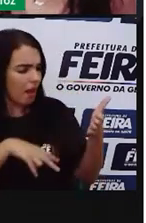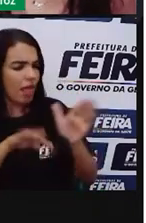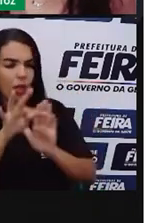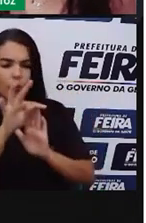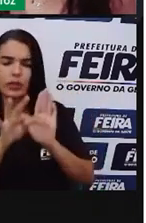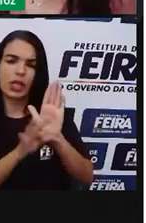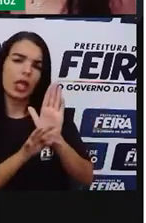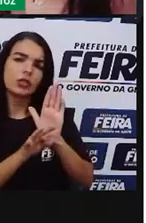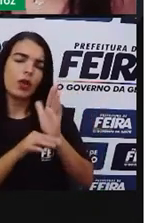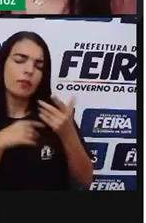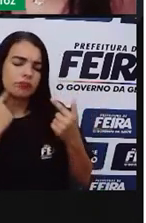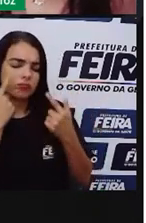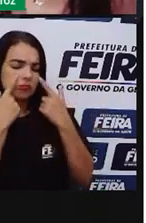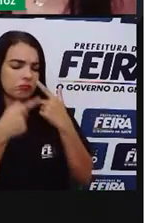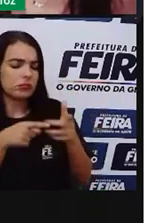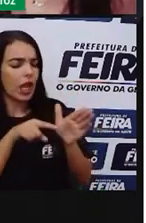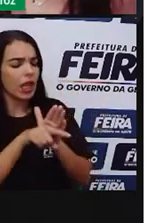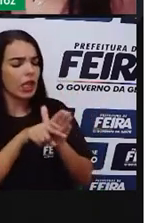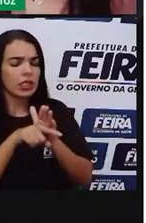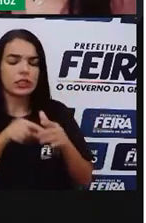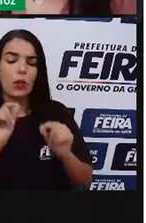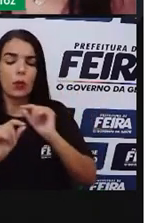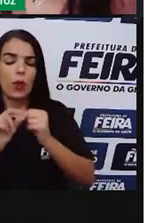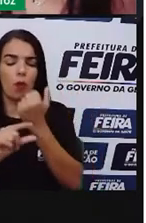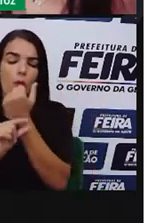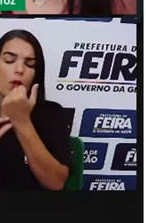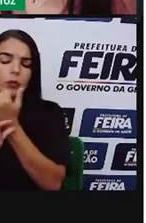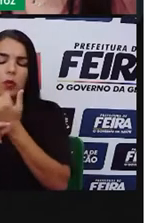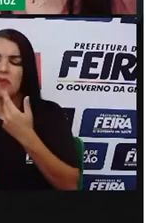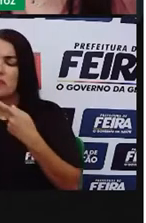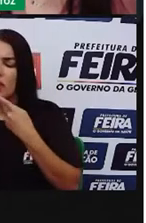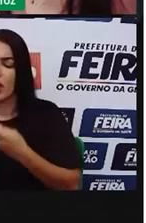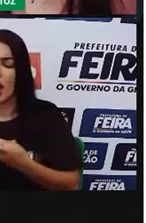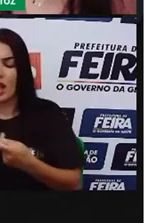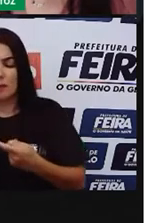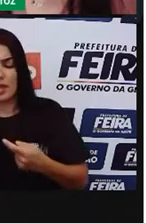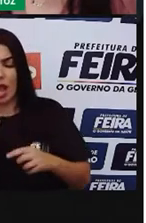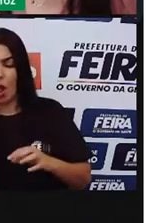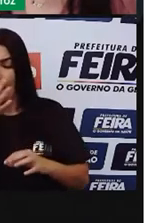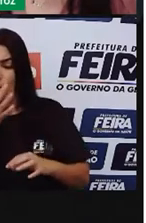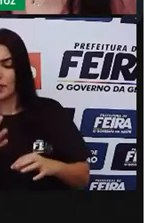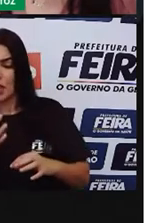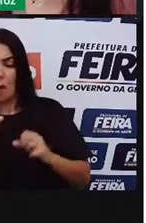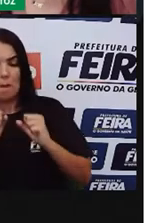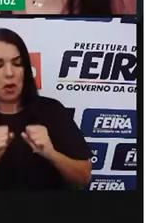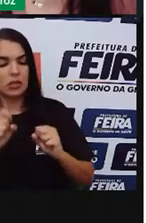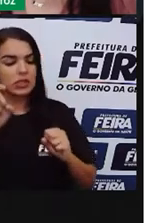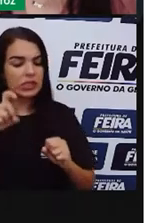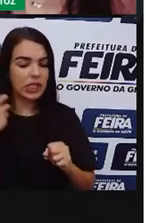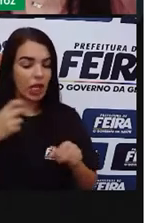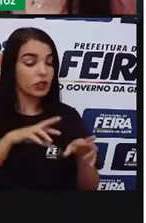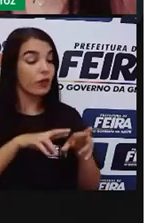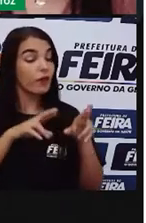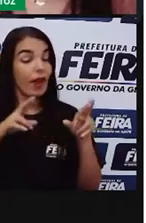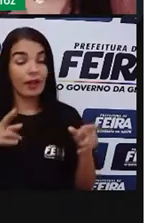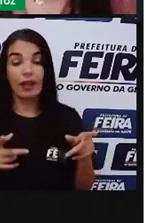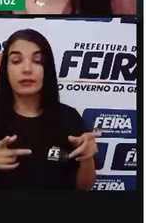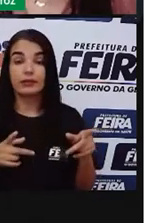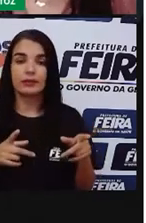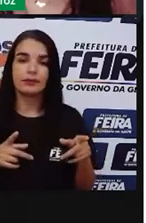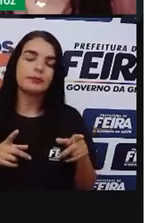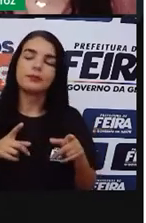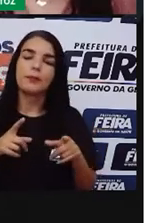analisando, né? O posicionamento do autor, que foi quem escreveu o texto em relação àquele tema.